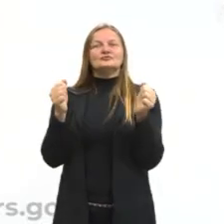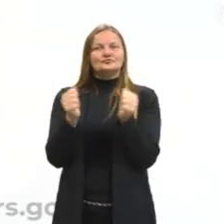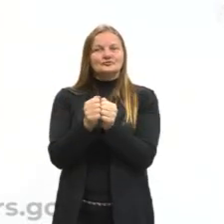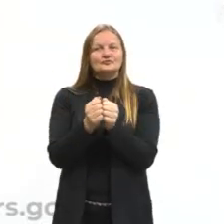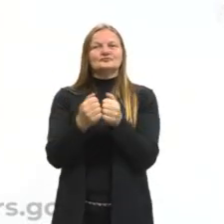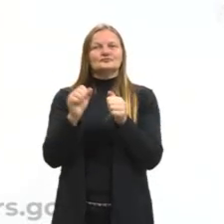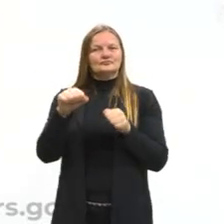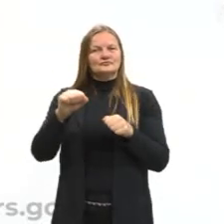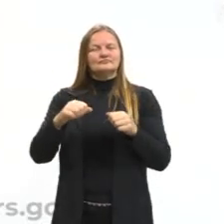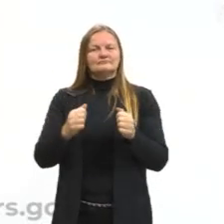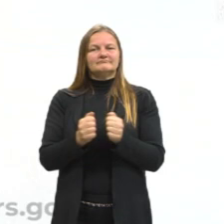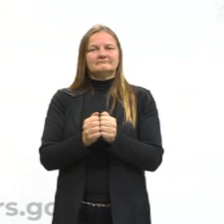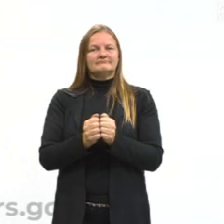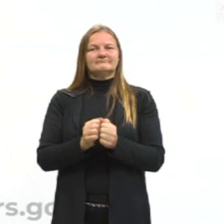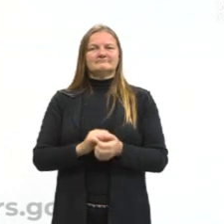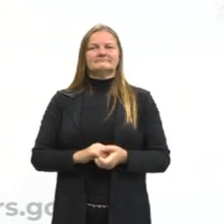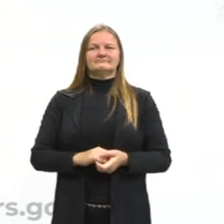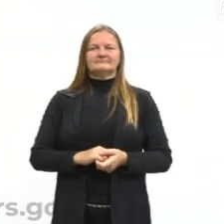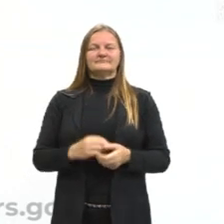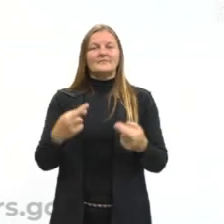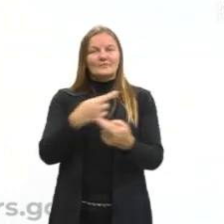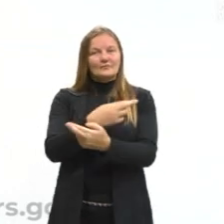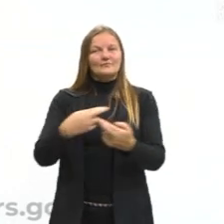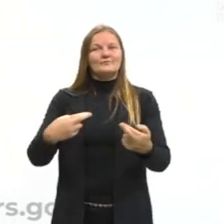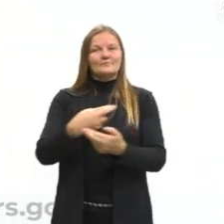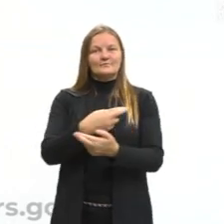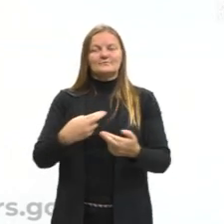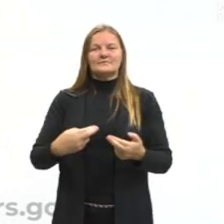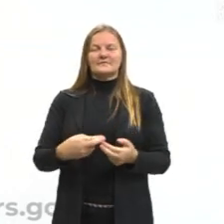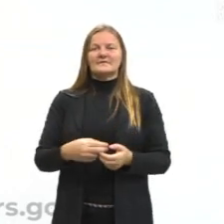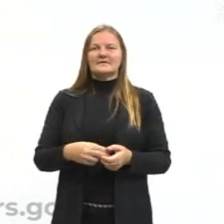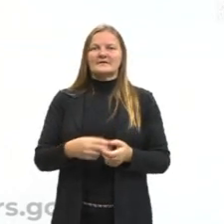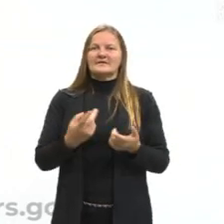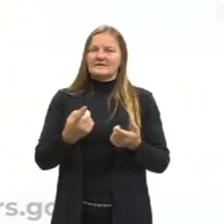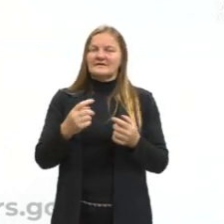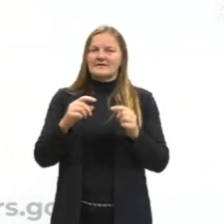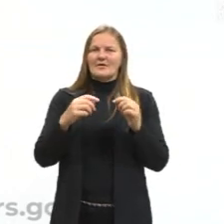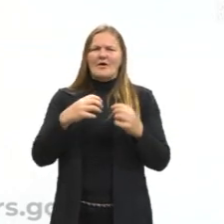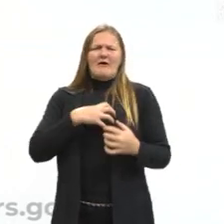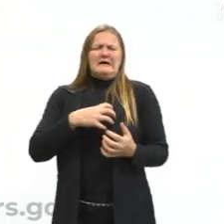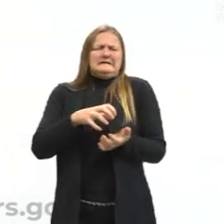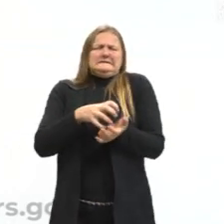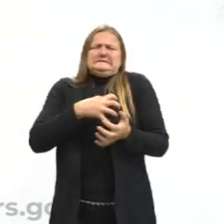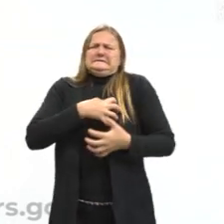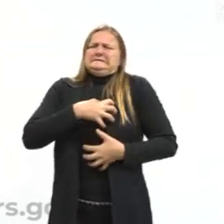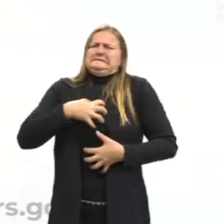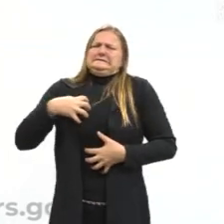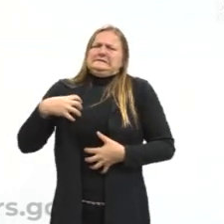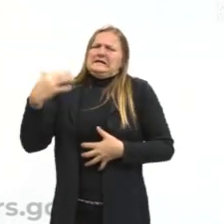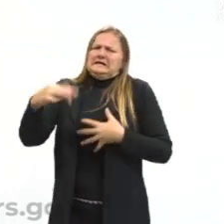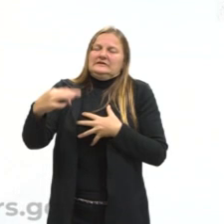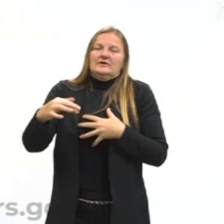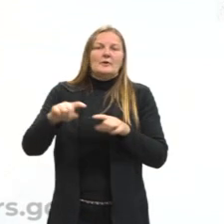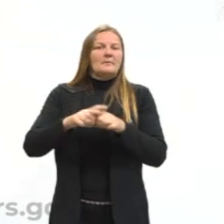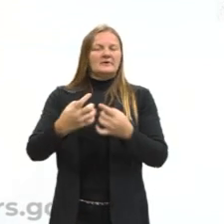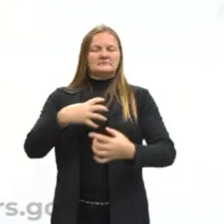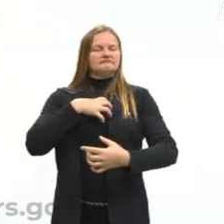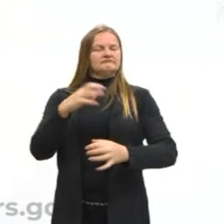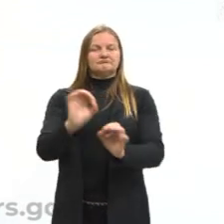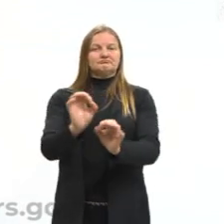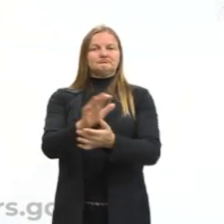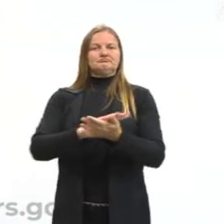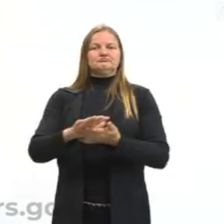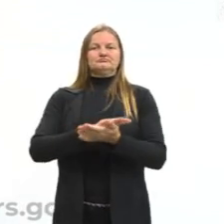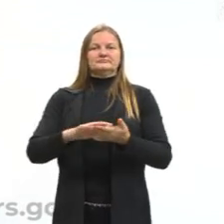sim estar ali relacionadas. Que é o caso aqui dessa ferida que dói, mas que eu não sinto. Se eu não